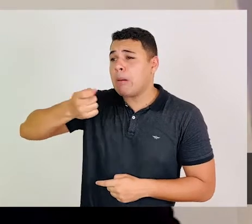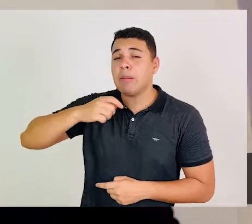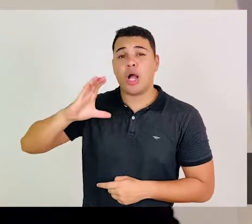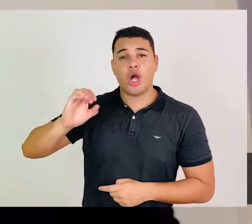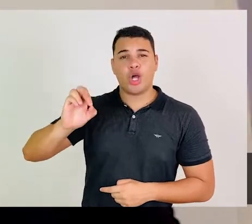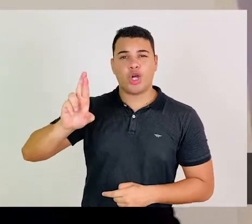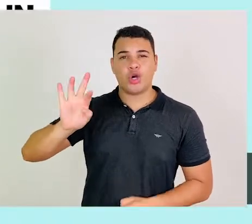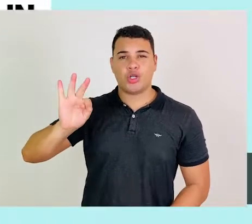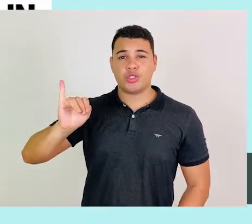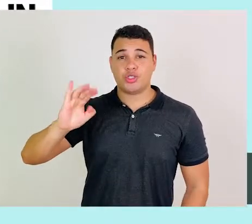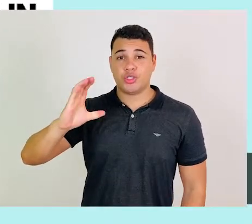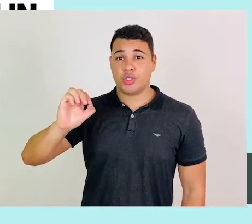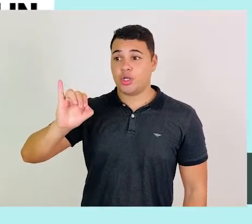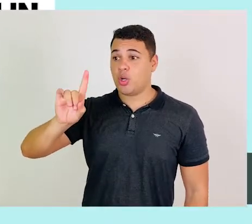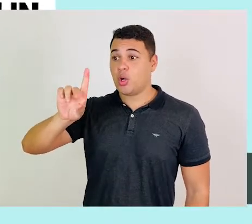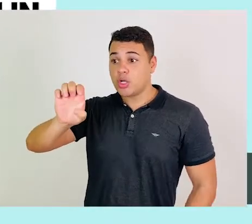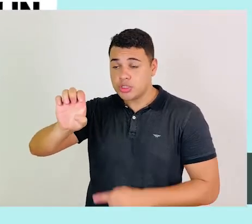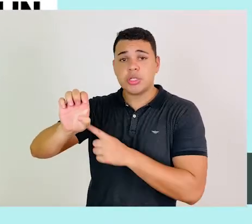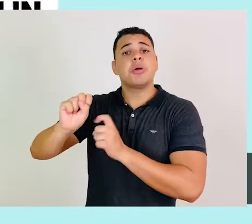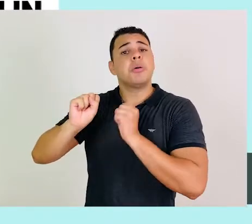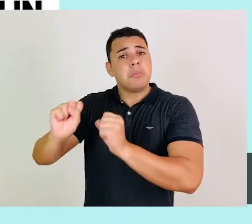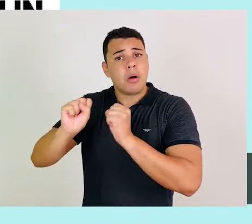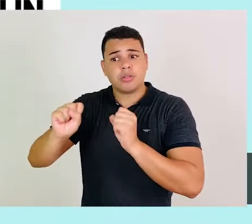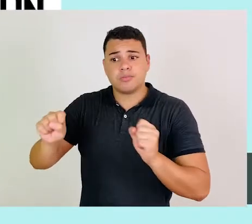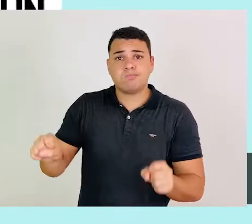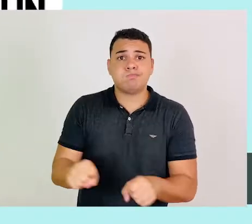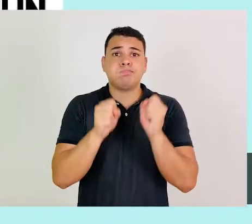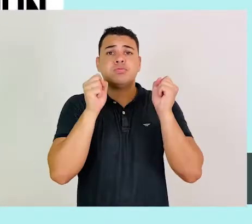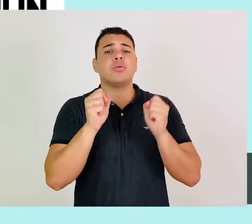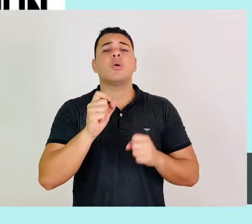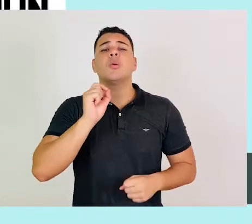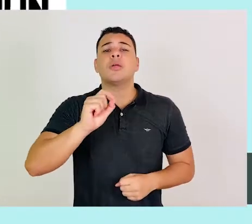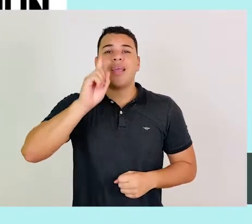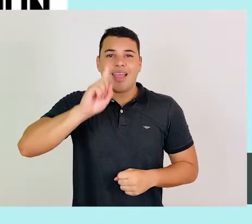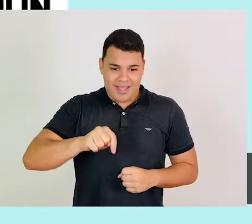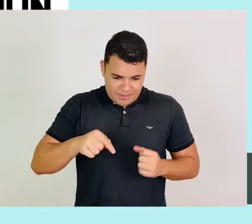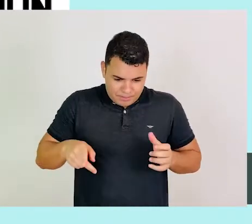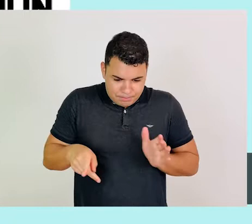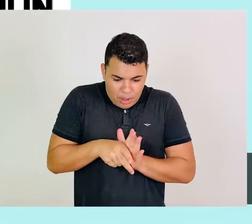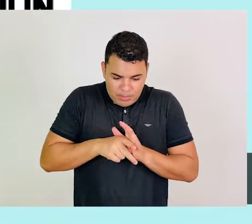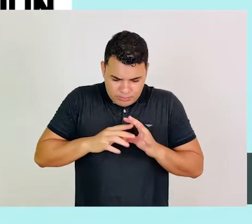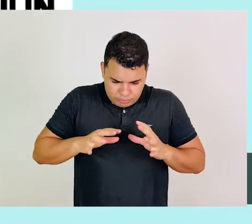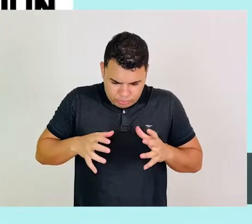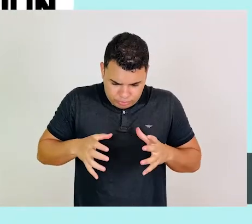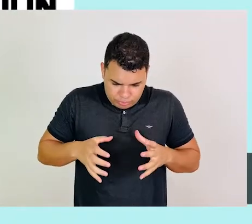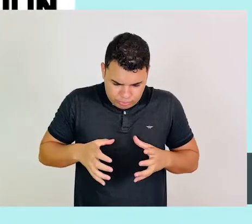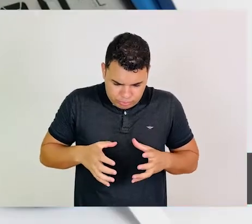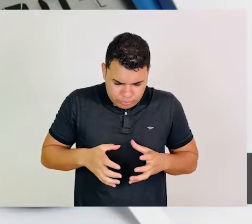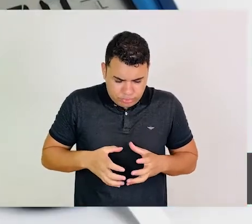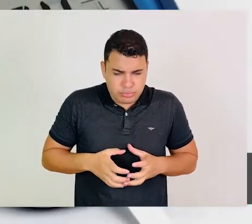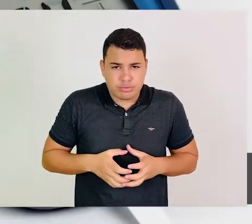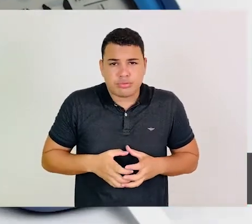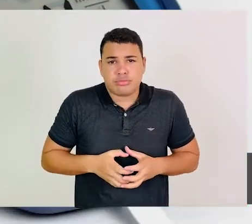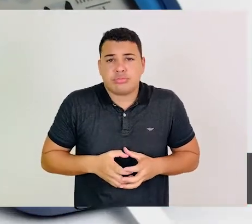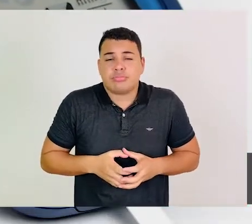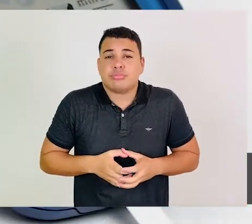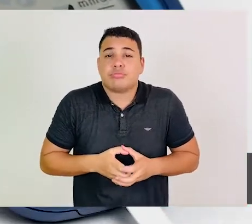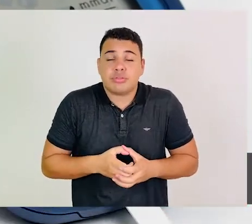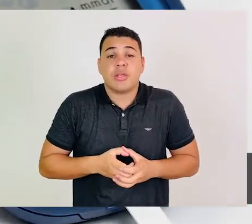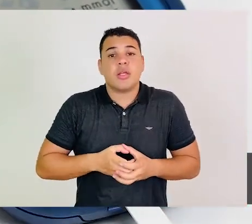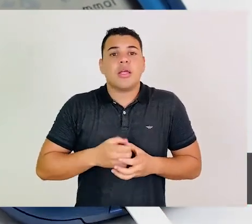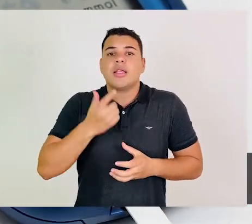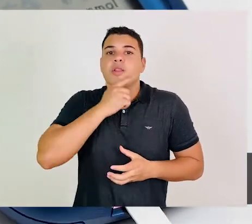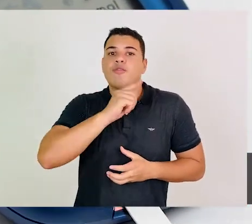podem sim causar resistência insulínica, que aumentar a produção de glicose e